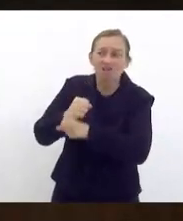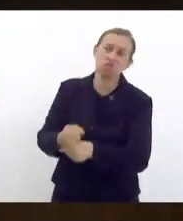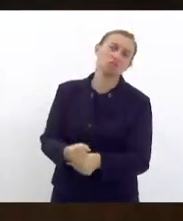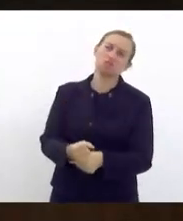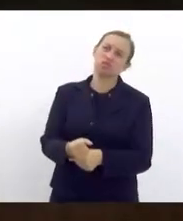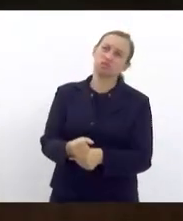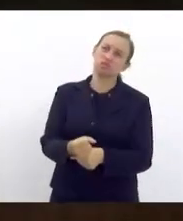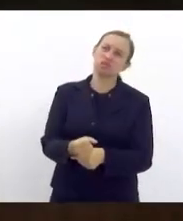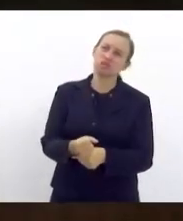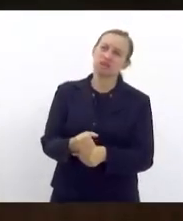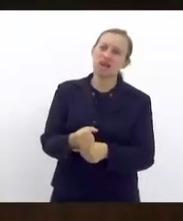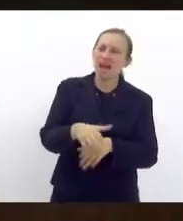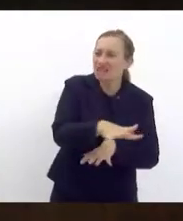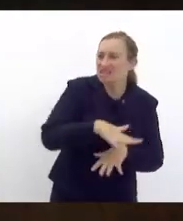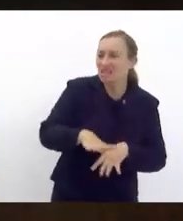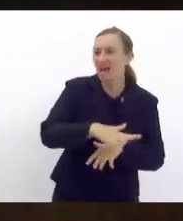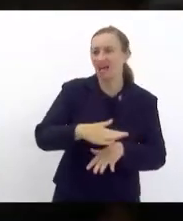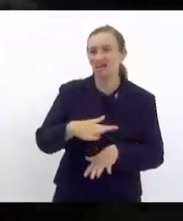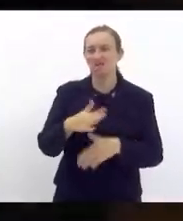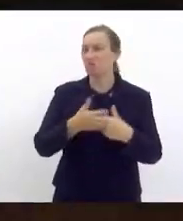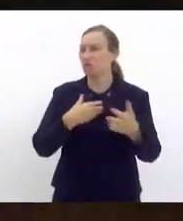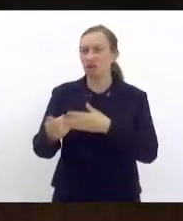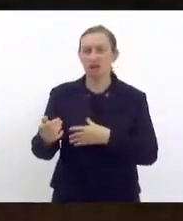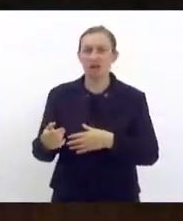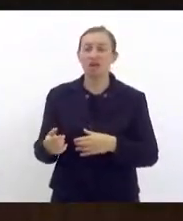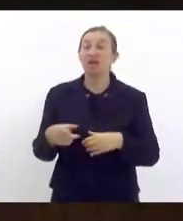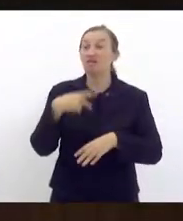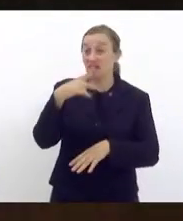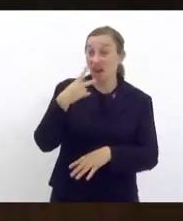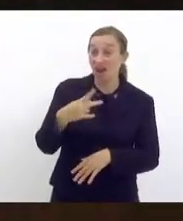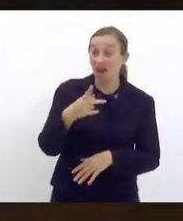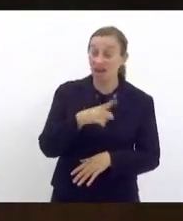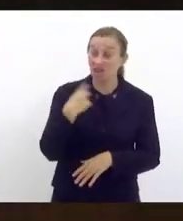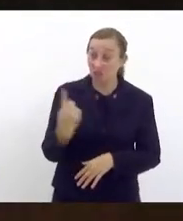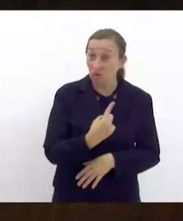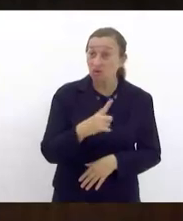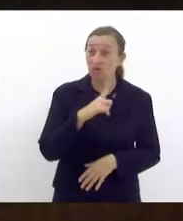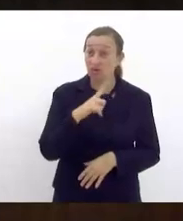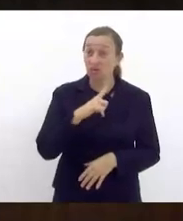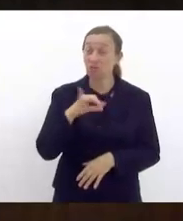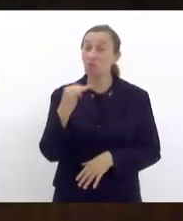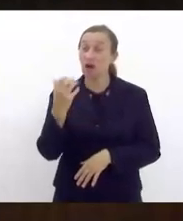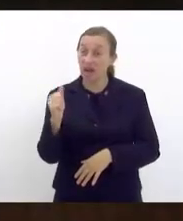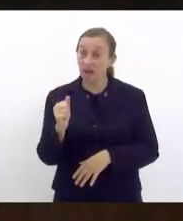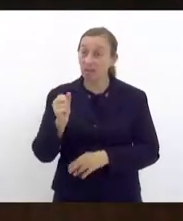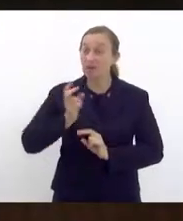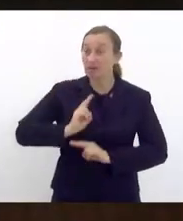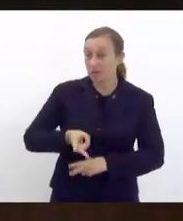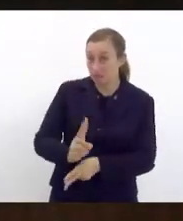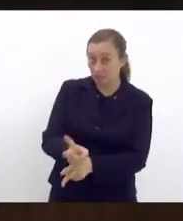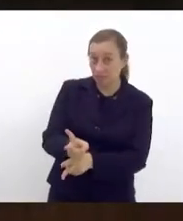as áreas e momentos. Dizer que nós temos uma campanha que é permanente,